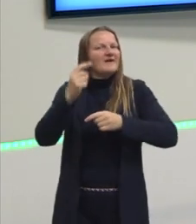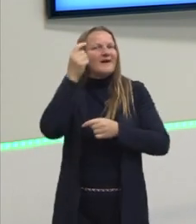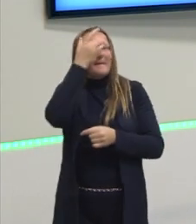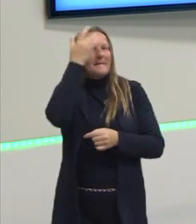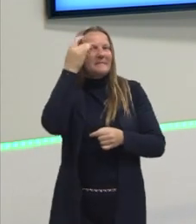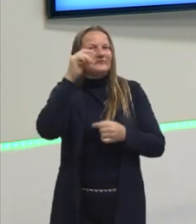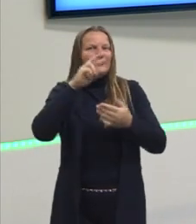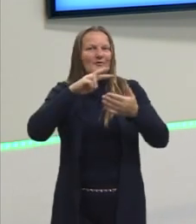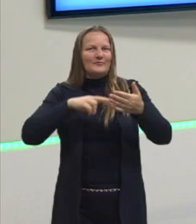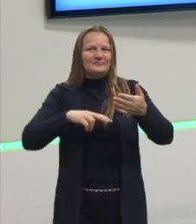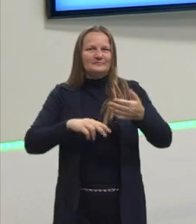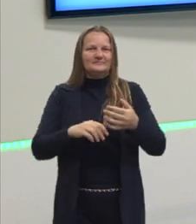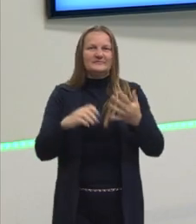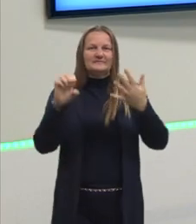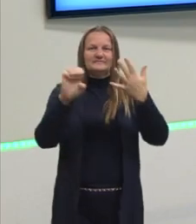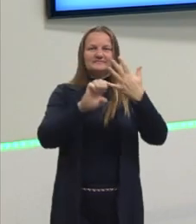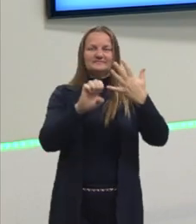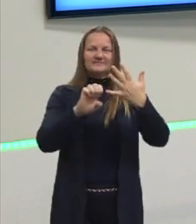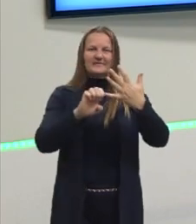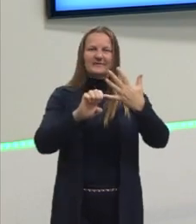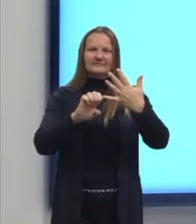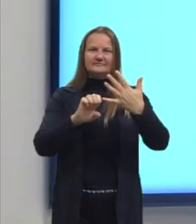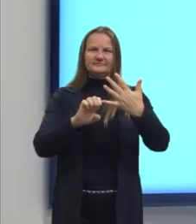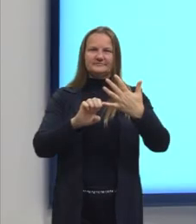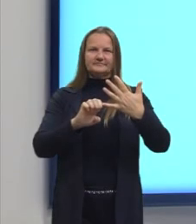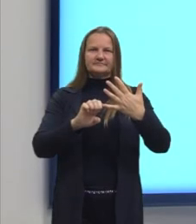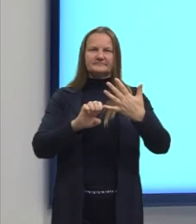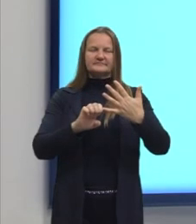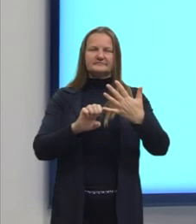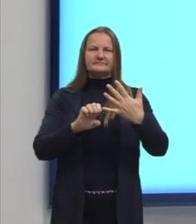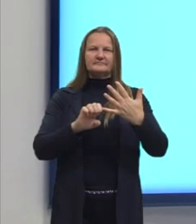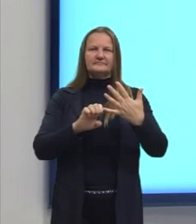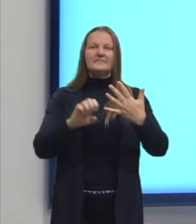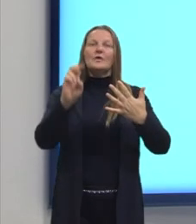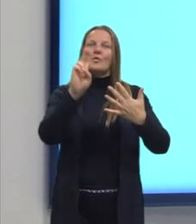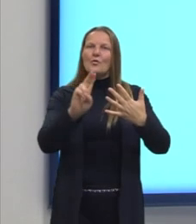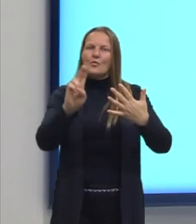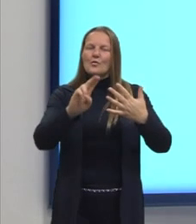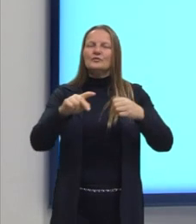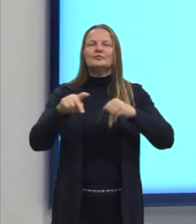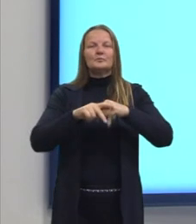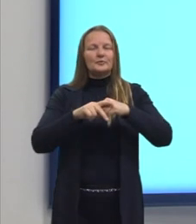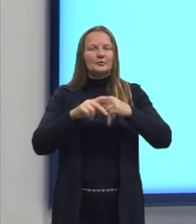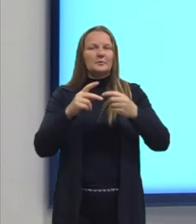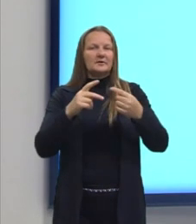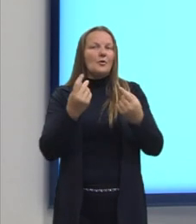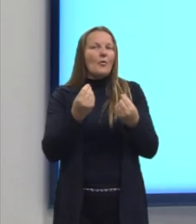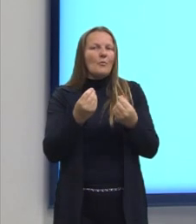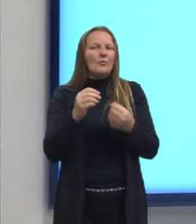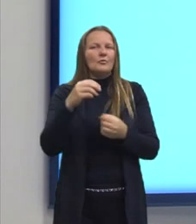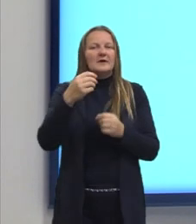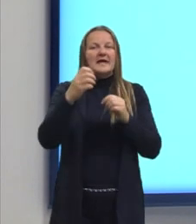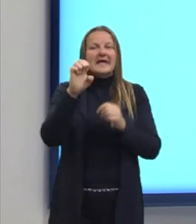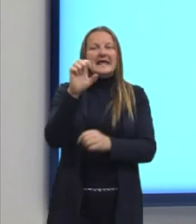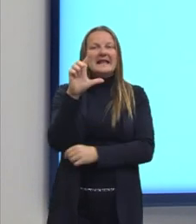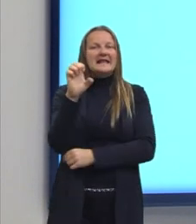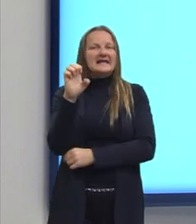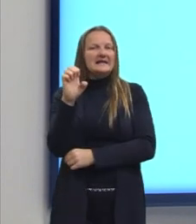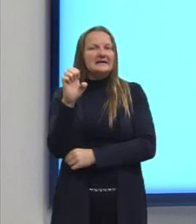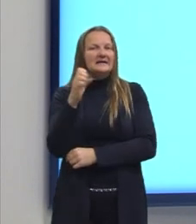O nos diz a nossa letra E? O uso do pronome de terceira pessoa, ele,